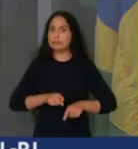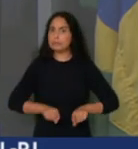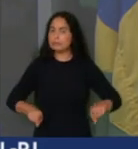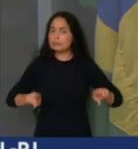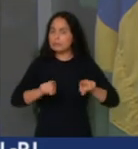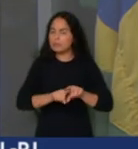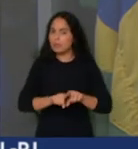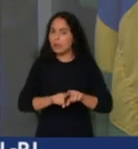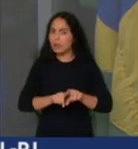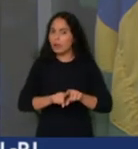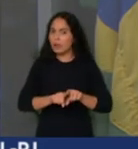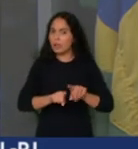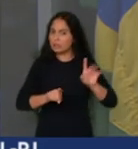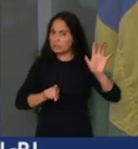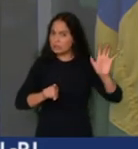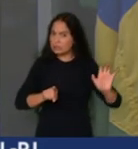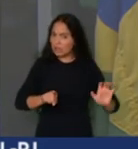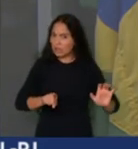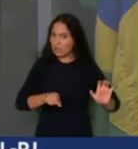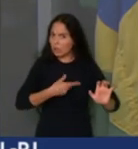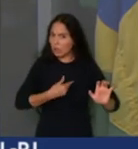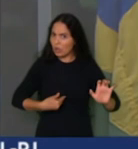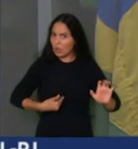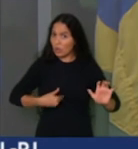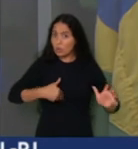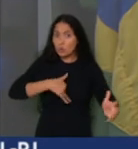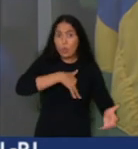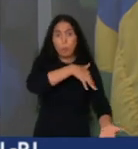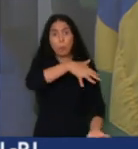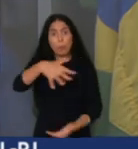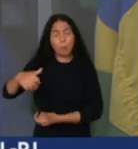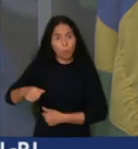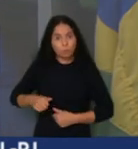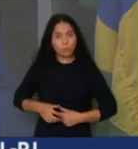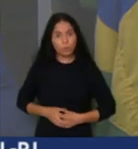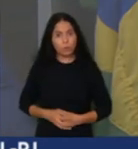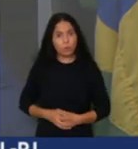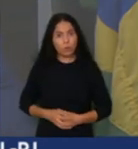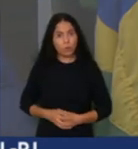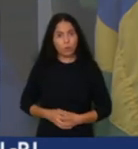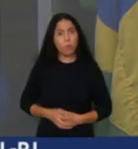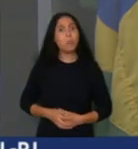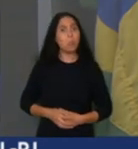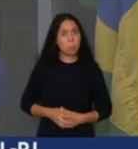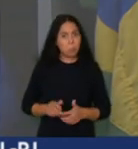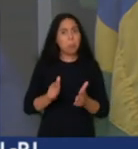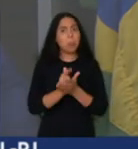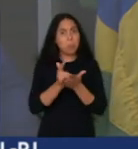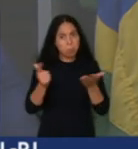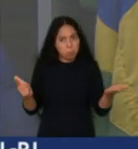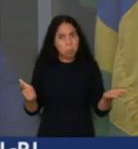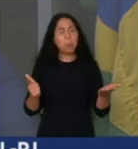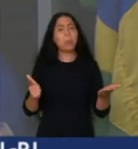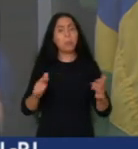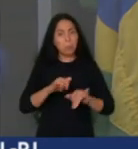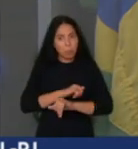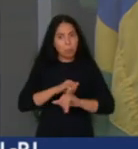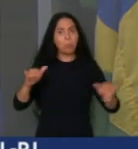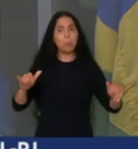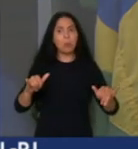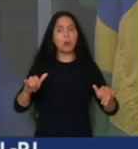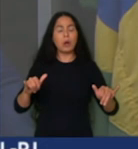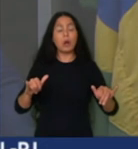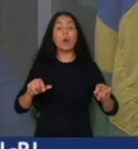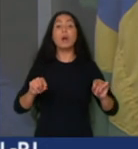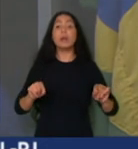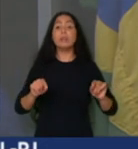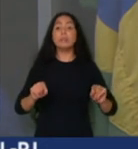os governos de esquerda no mundo, com o Foro de São Paulo. Hugo Carvajal, que foi homem de